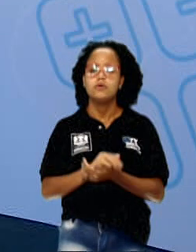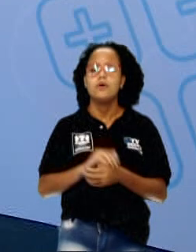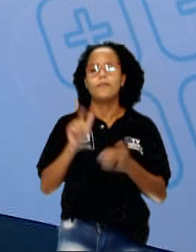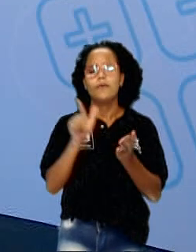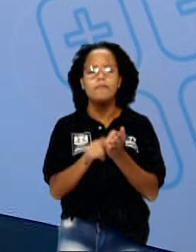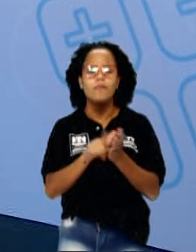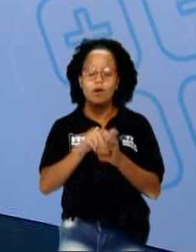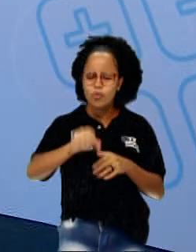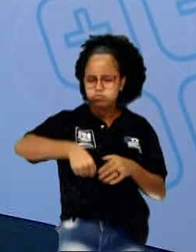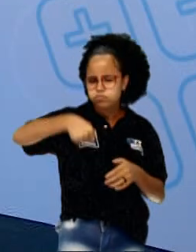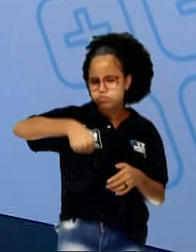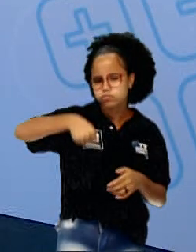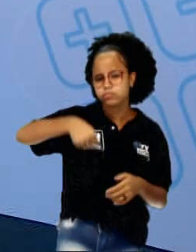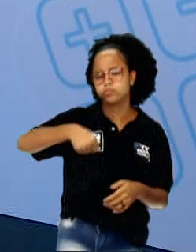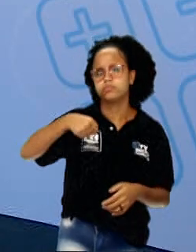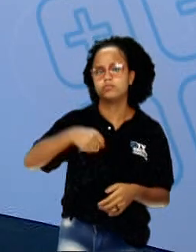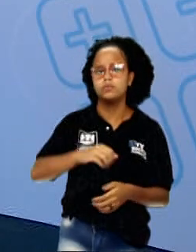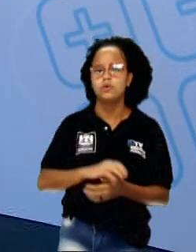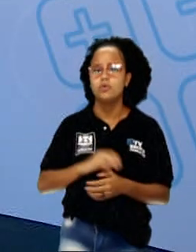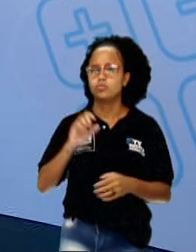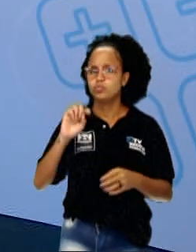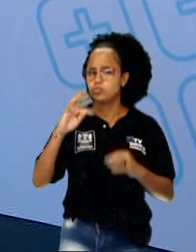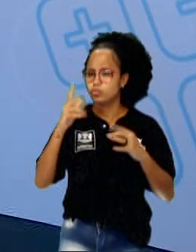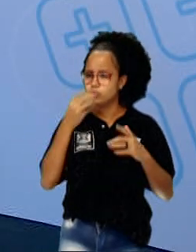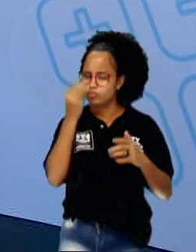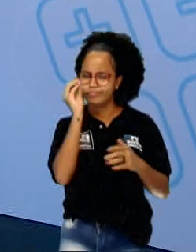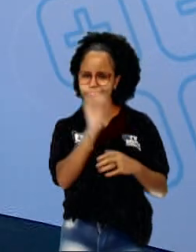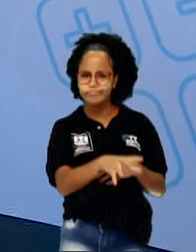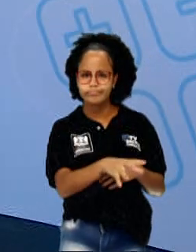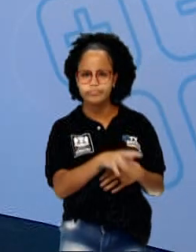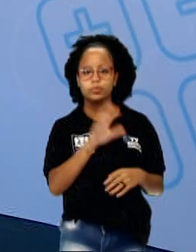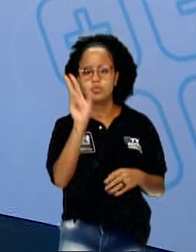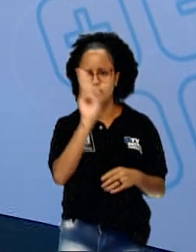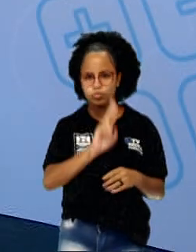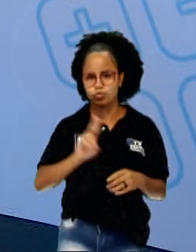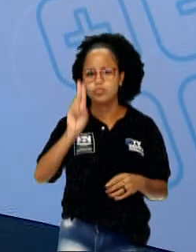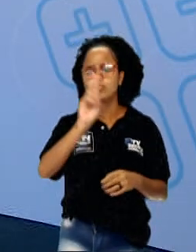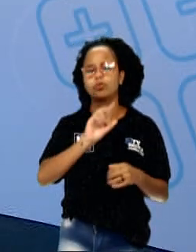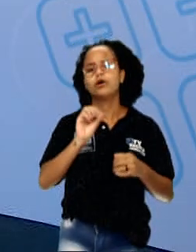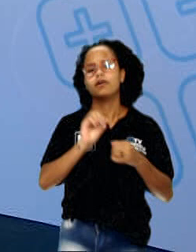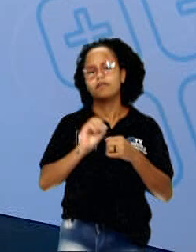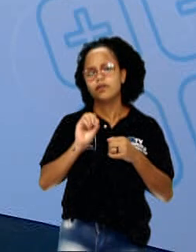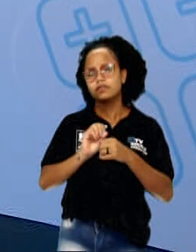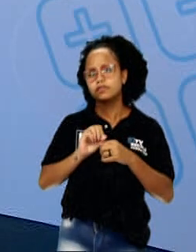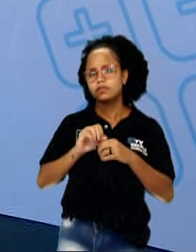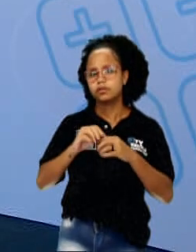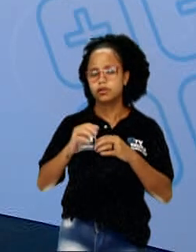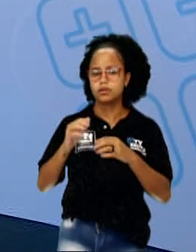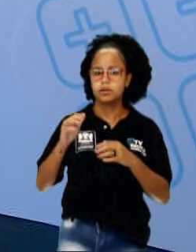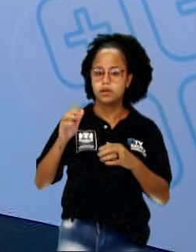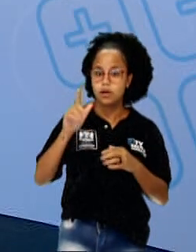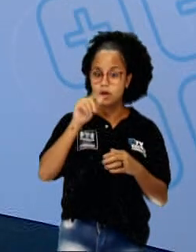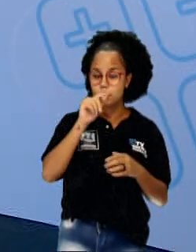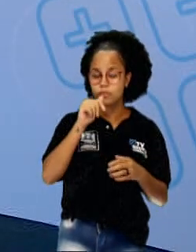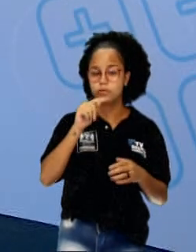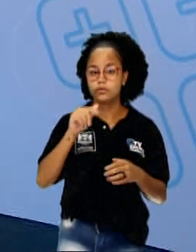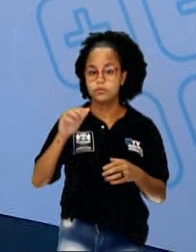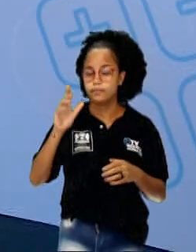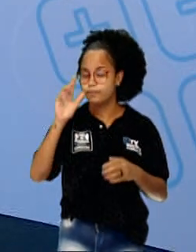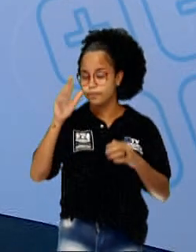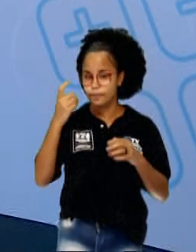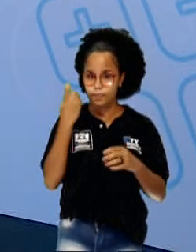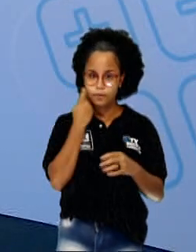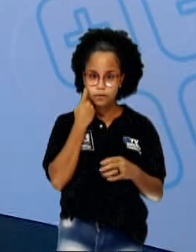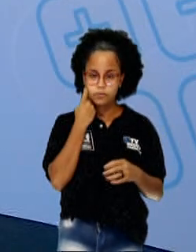sacola. Que foram jogadas. E ele usou para construir a baleia. E causou impacto nas pessoas. Mostrando, né?